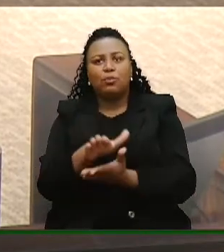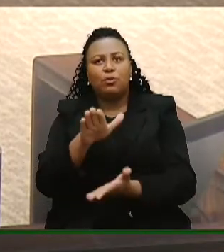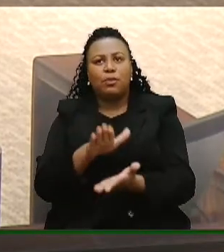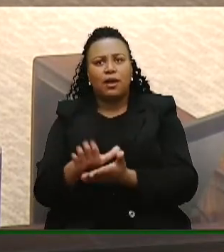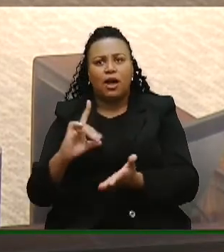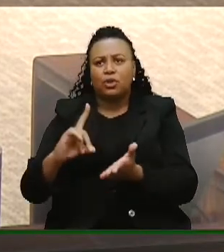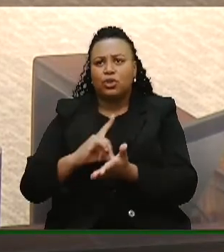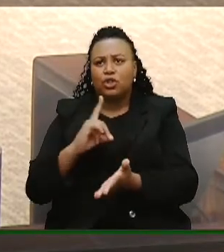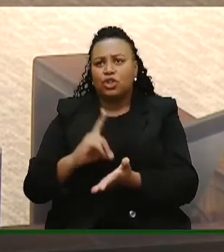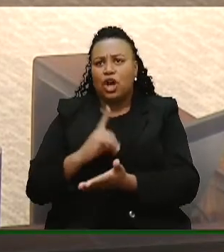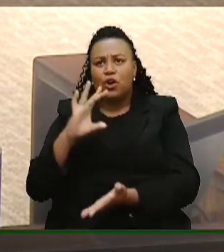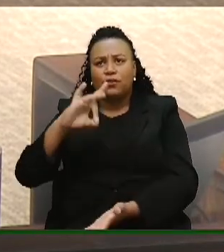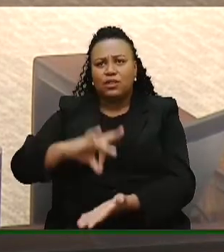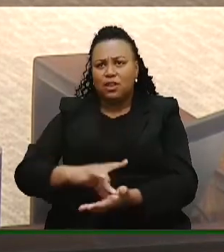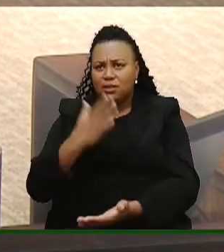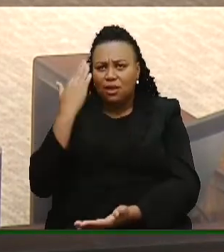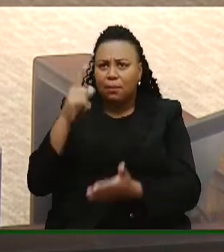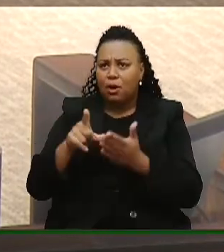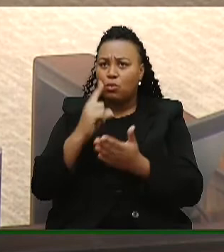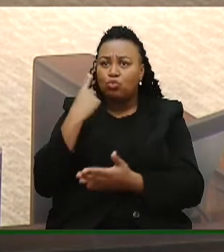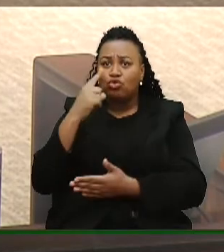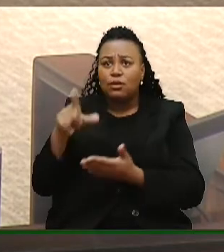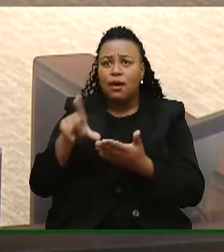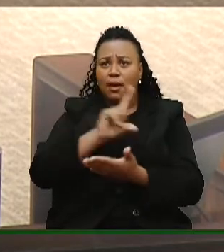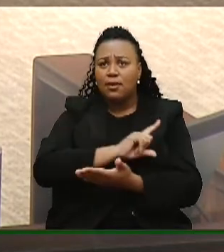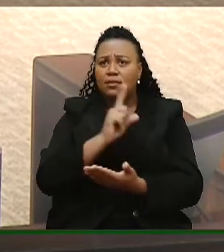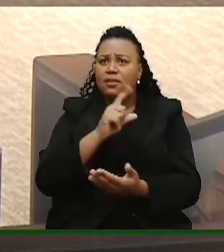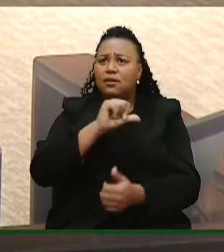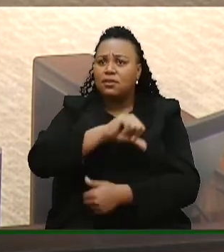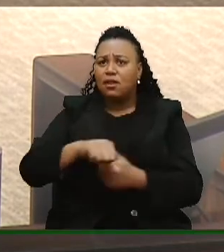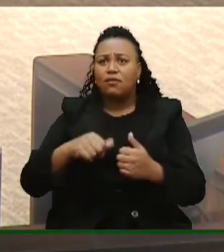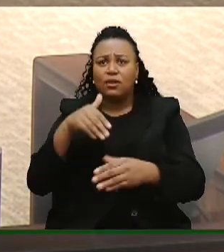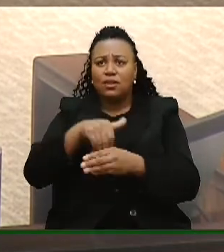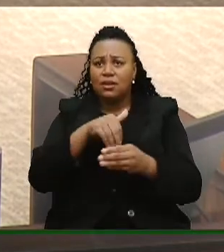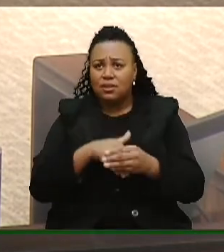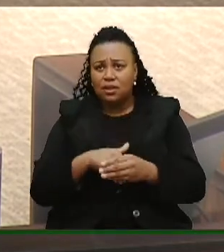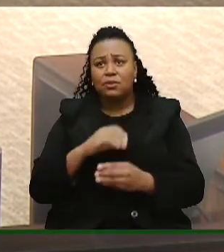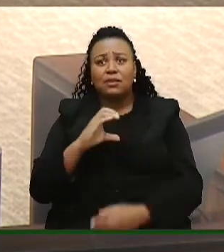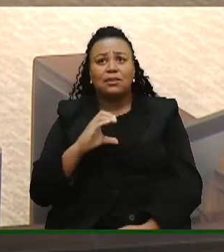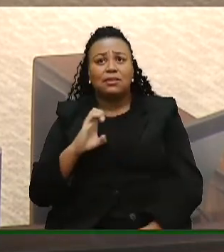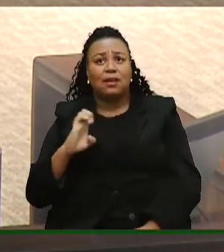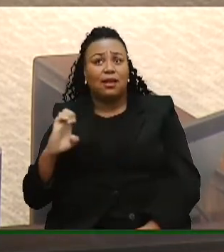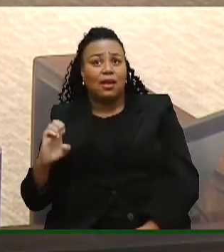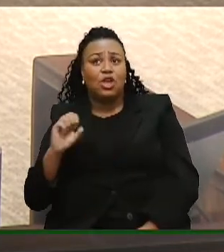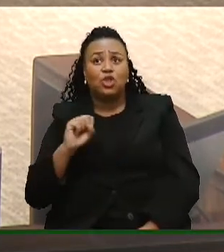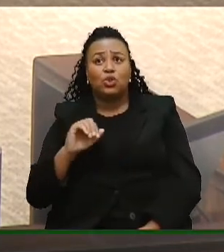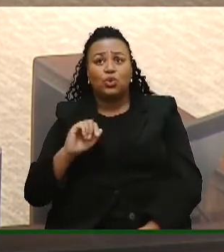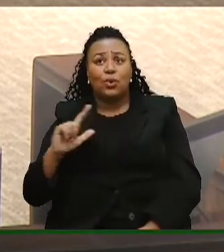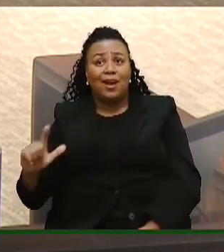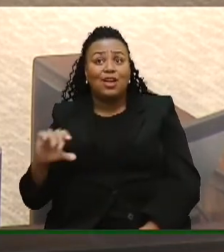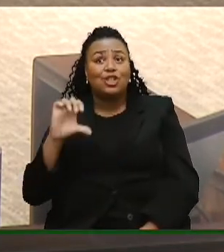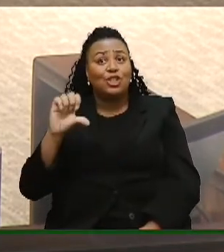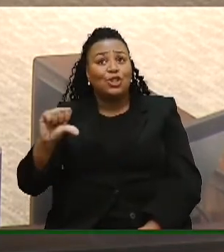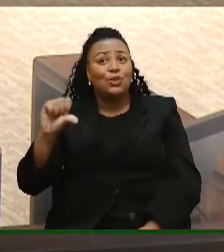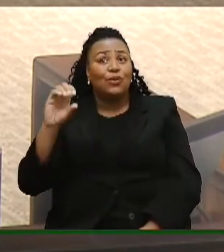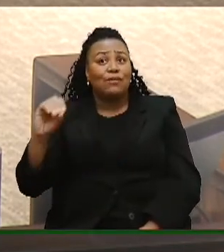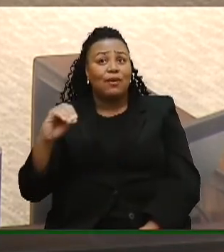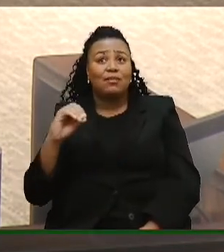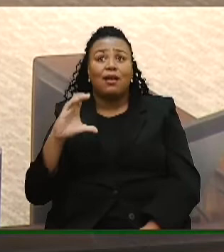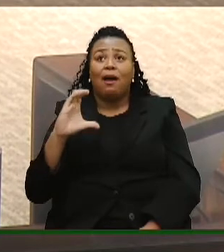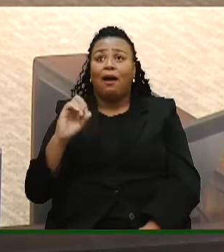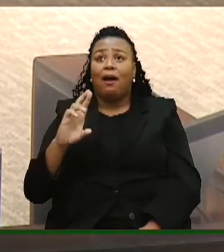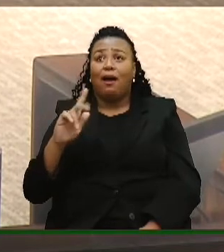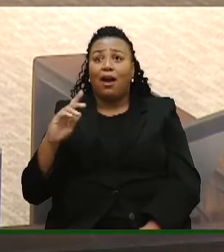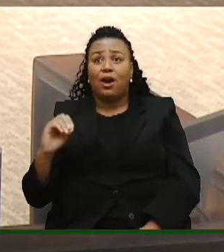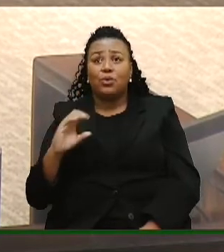pessoal, na véspera da votação da privatização da CE da Sulgaz, CRM, 90 cargos de CC no Diário Oficial.